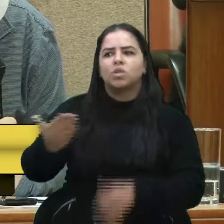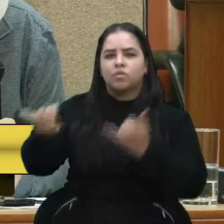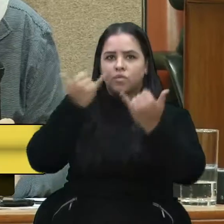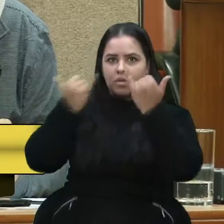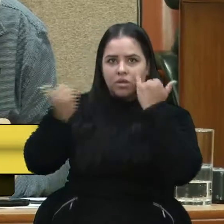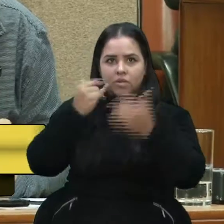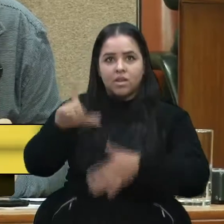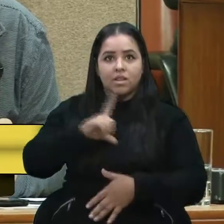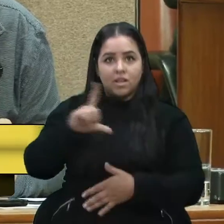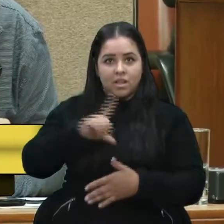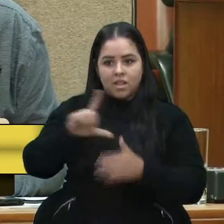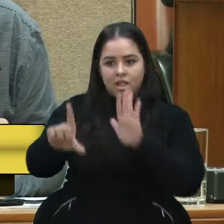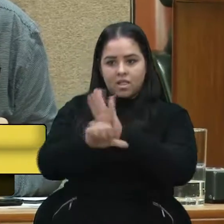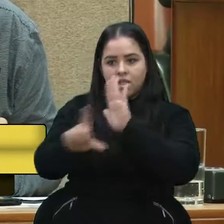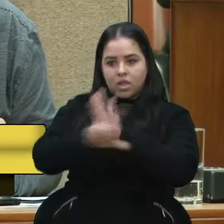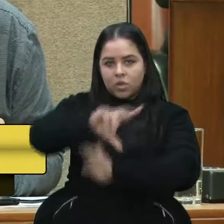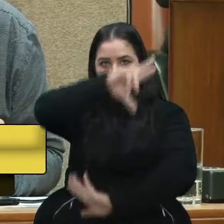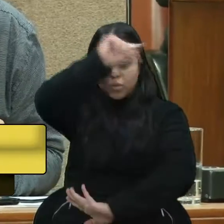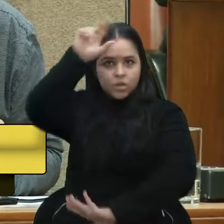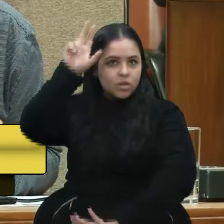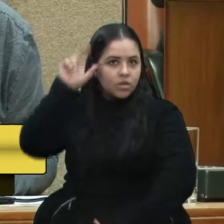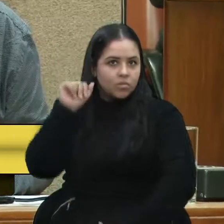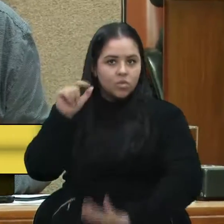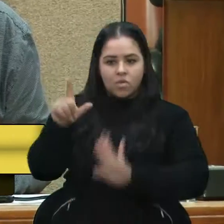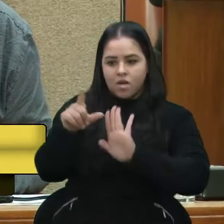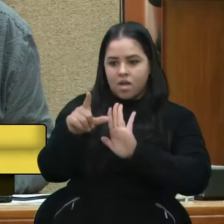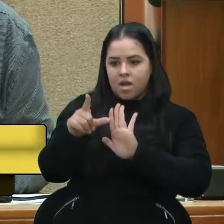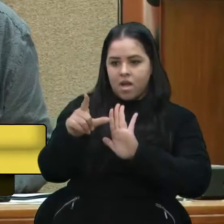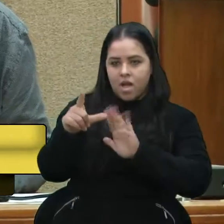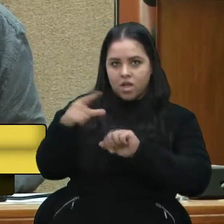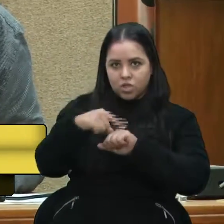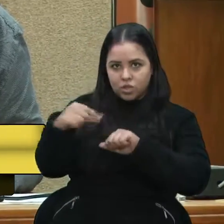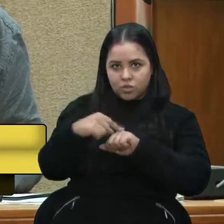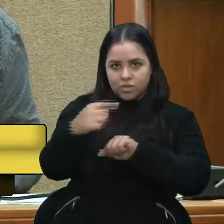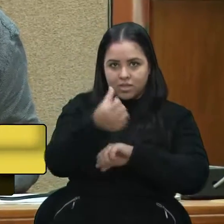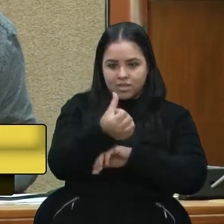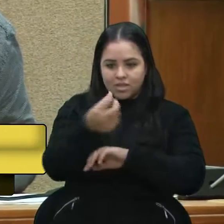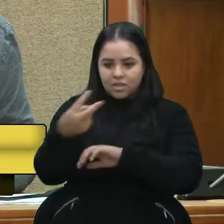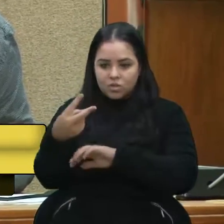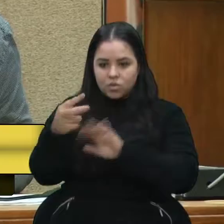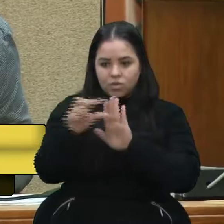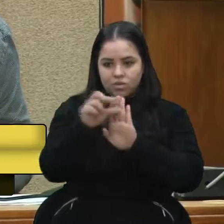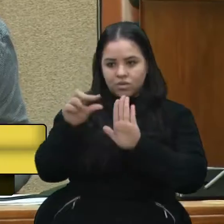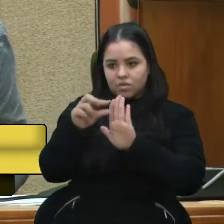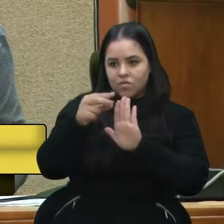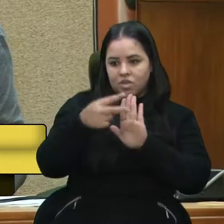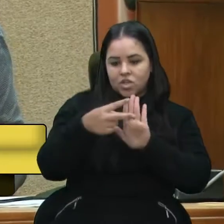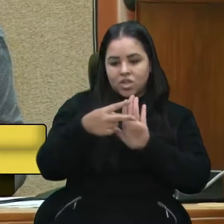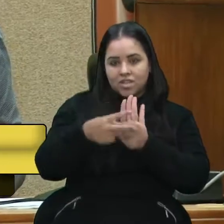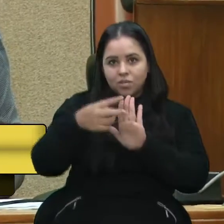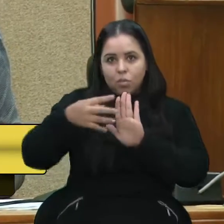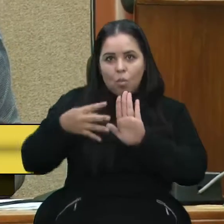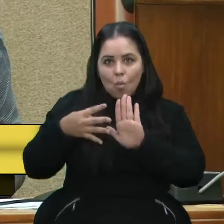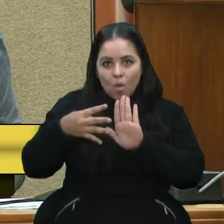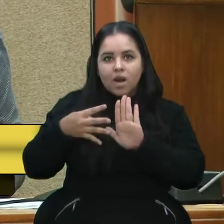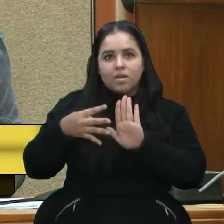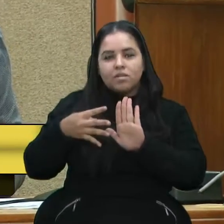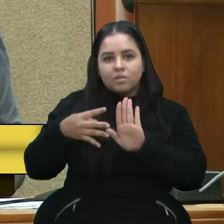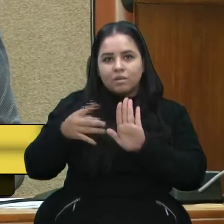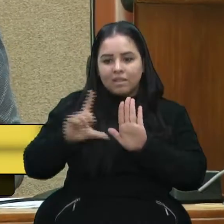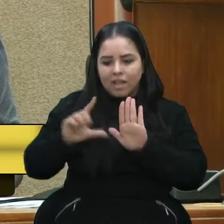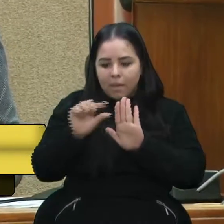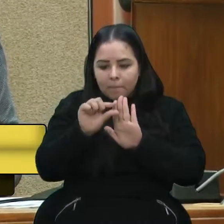pela lei orgânica municipal, no artigo 62, no inciso 24º, ela diz que